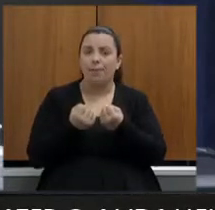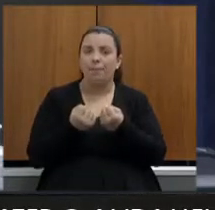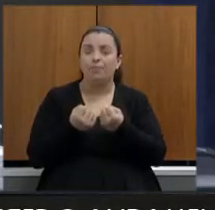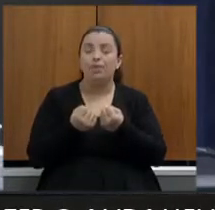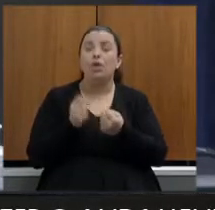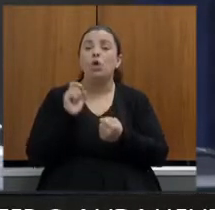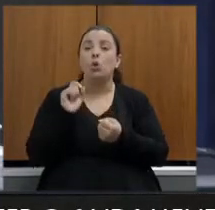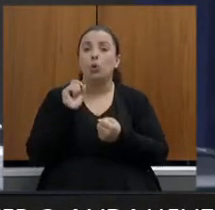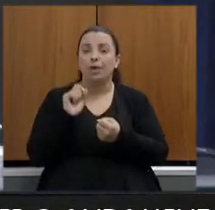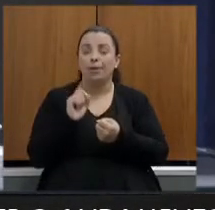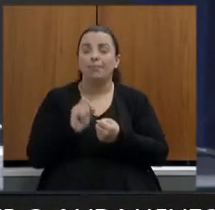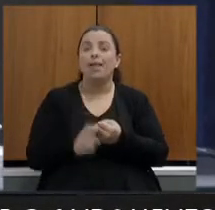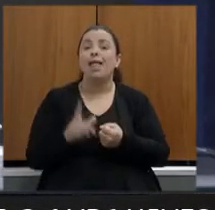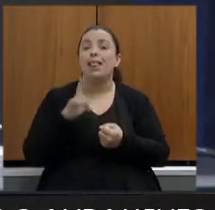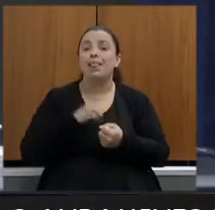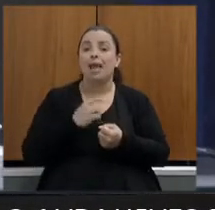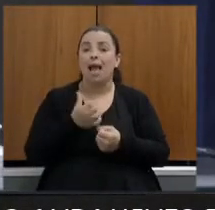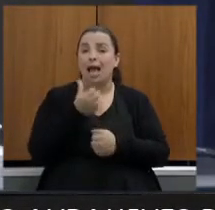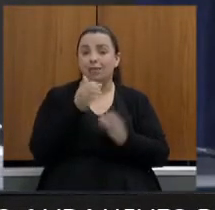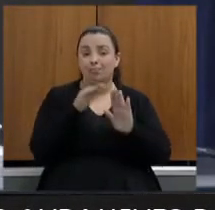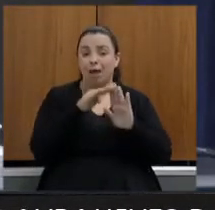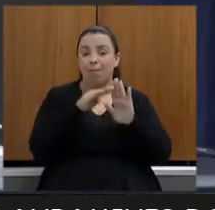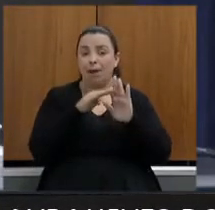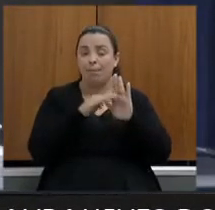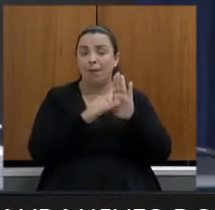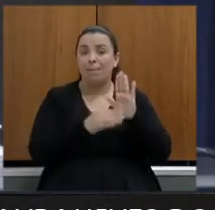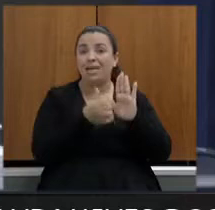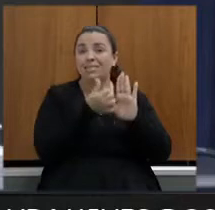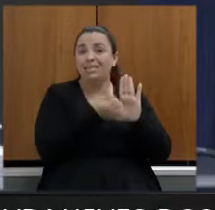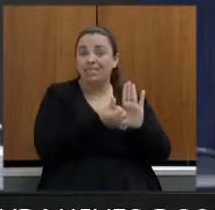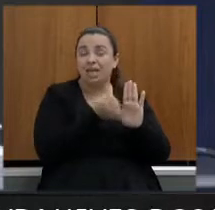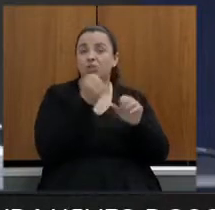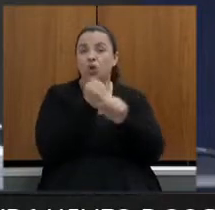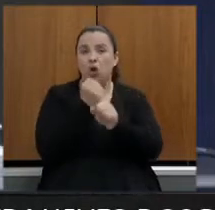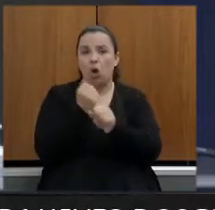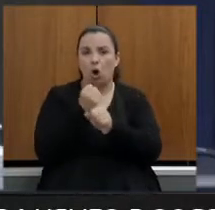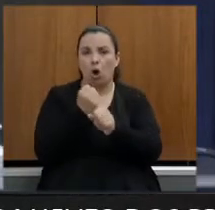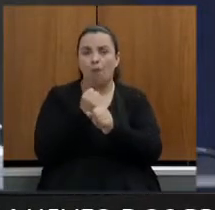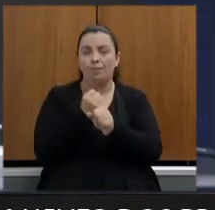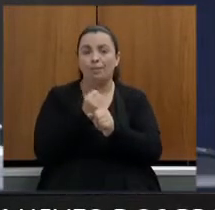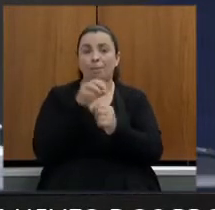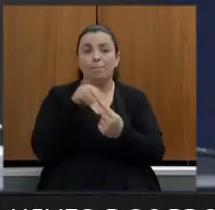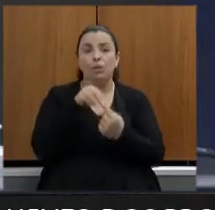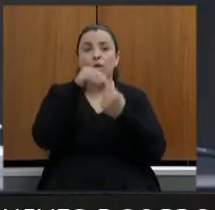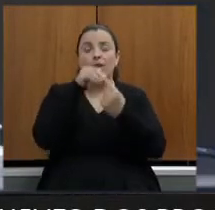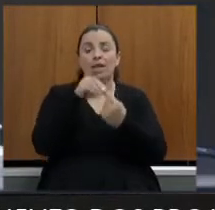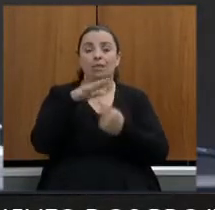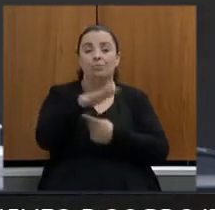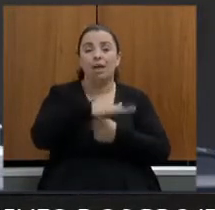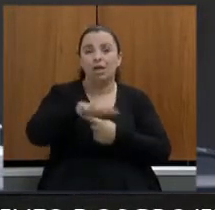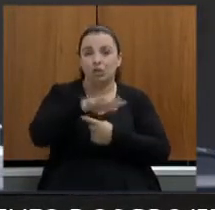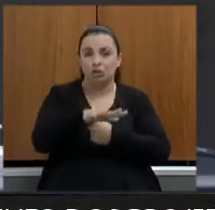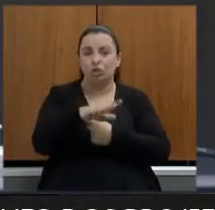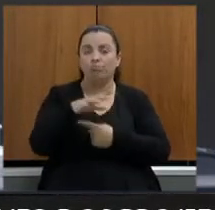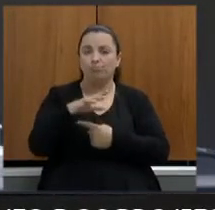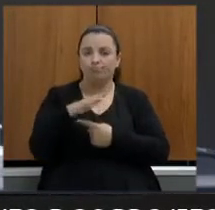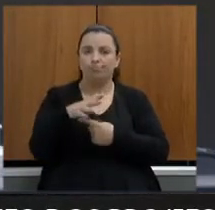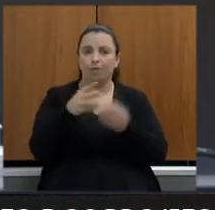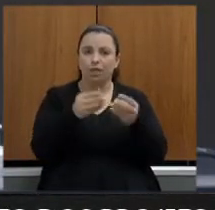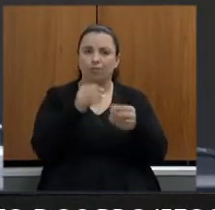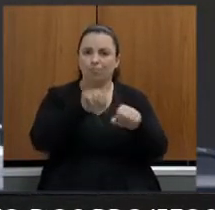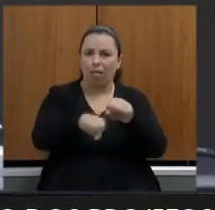obras que são prioritárias para a região atingida eu queria citá-las porque elas estão em uma fase